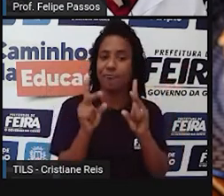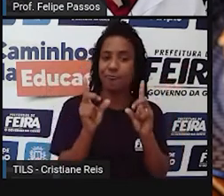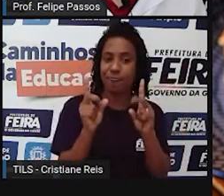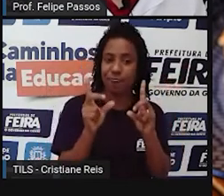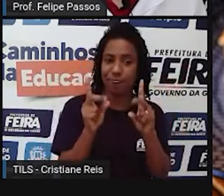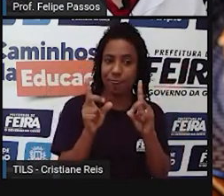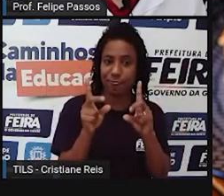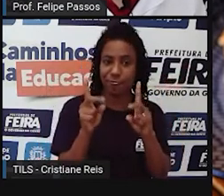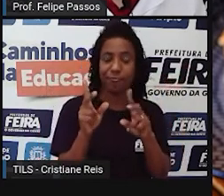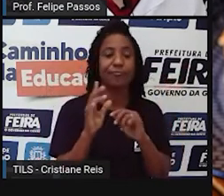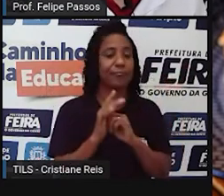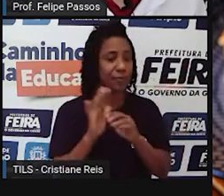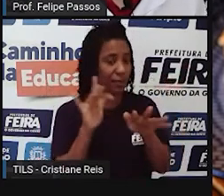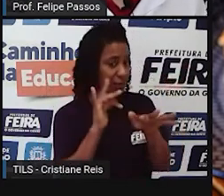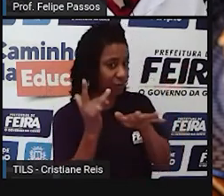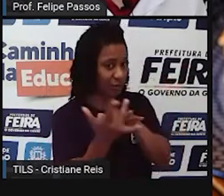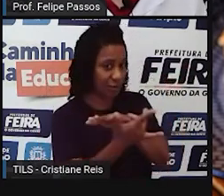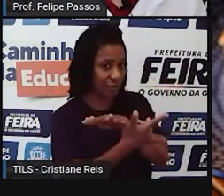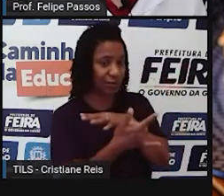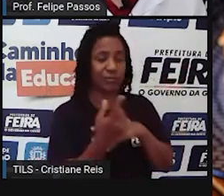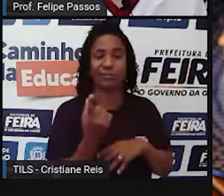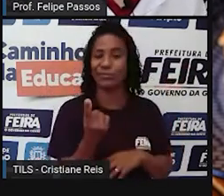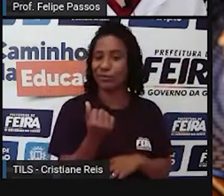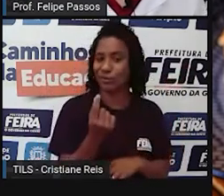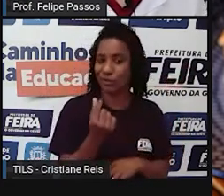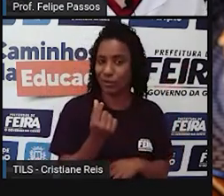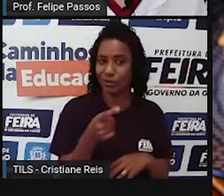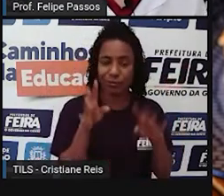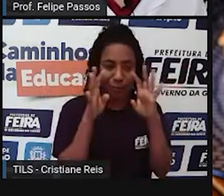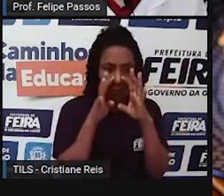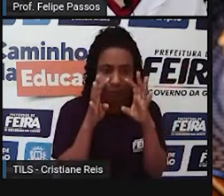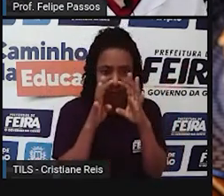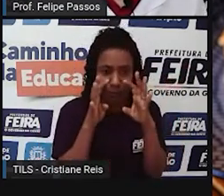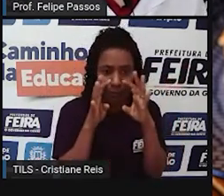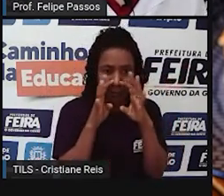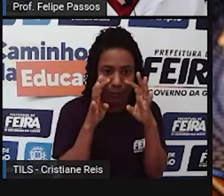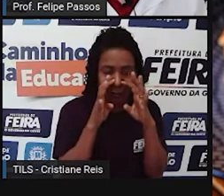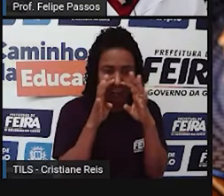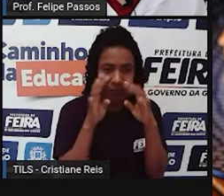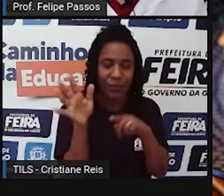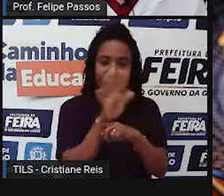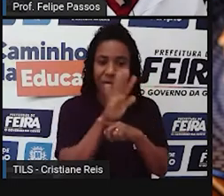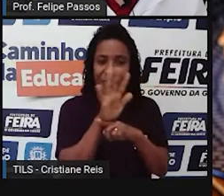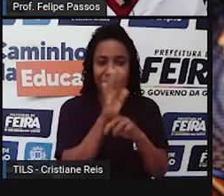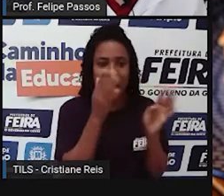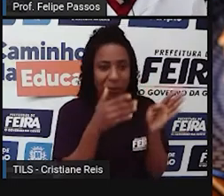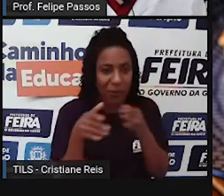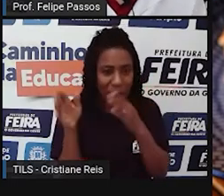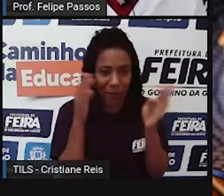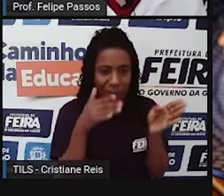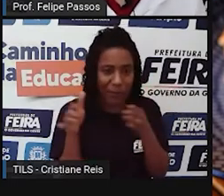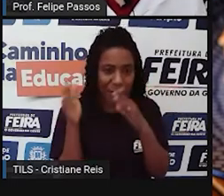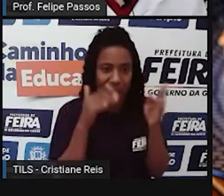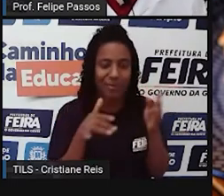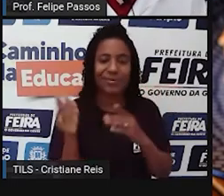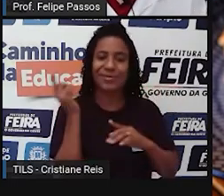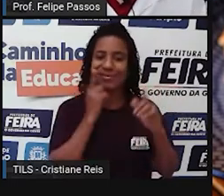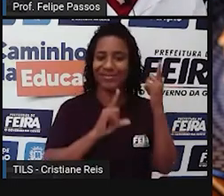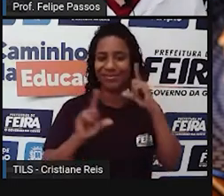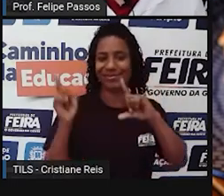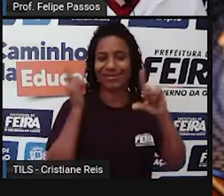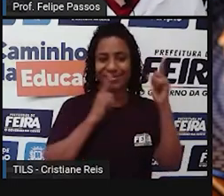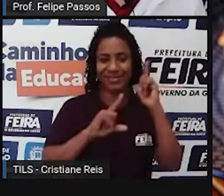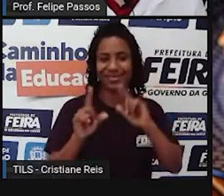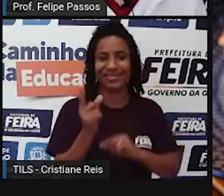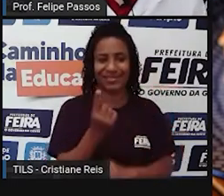tem rede social que dá dinheiro se você ficar simplesmente assistindo aos vídeos. Então, é um fenômeno que está aí, a gente